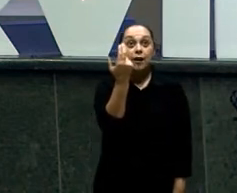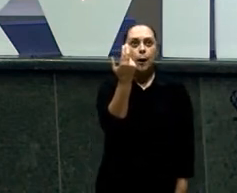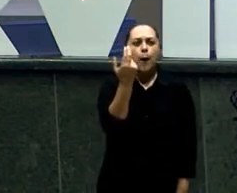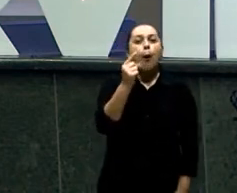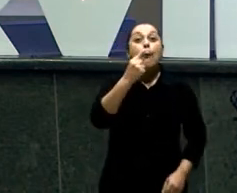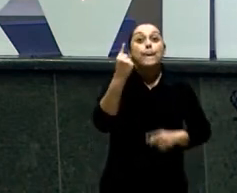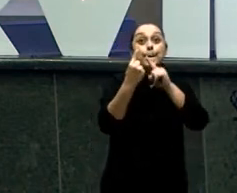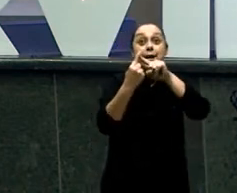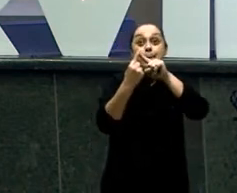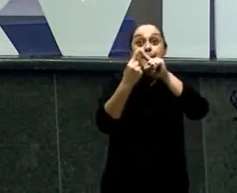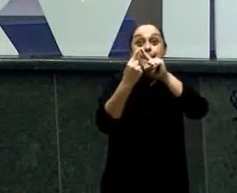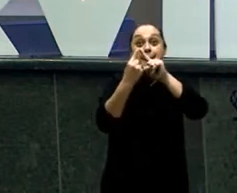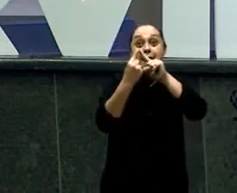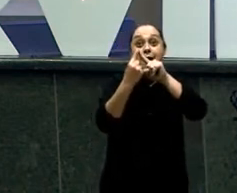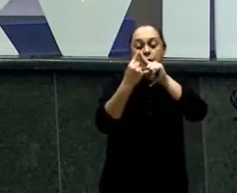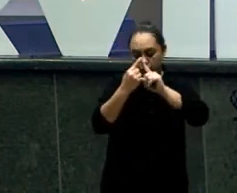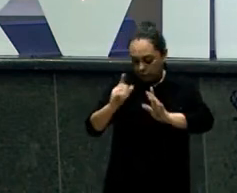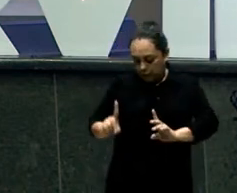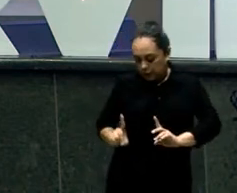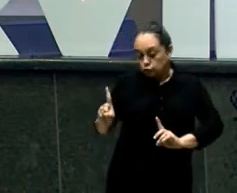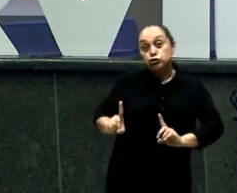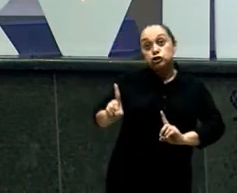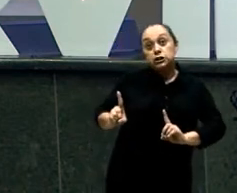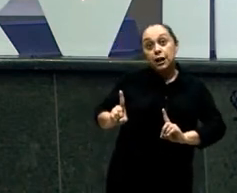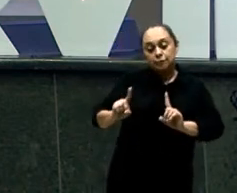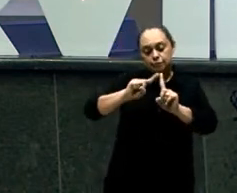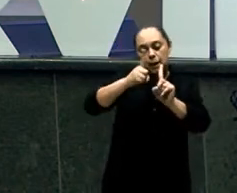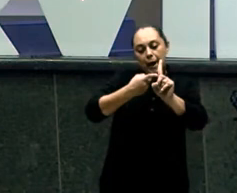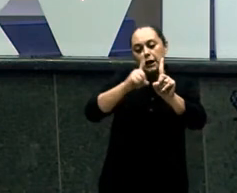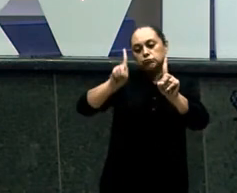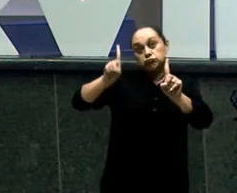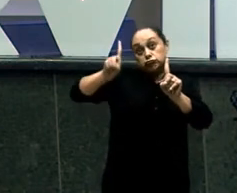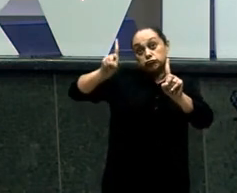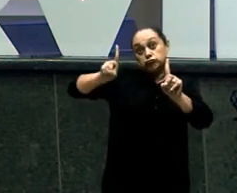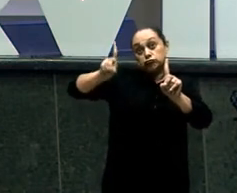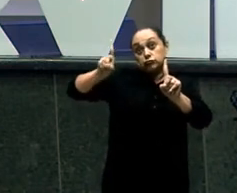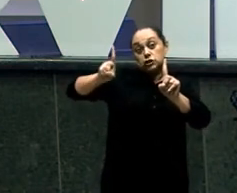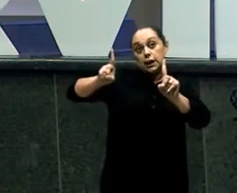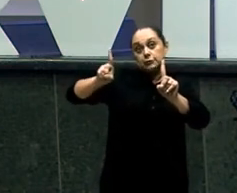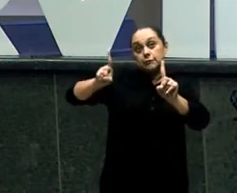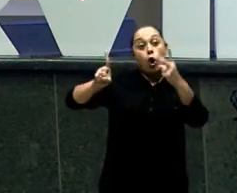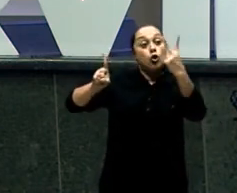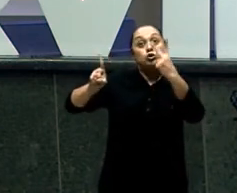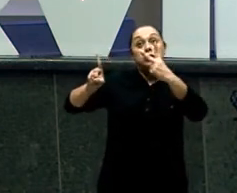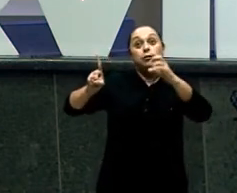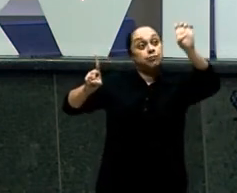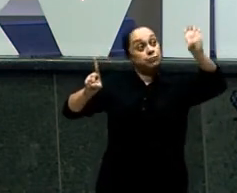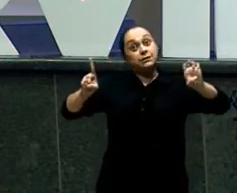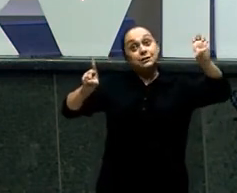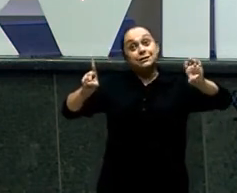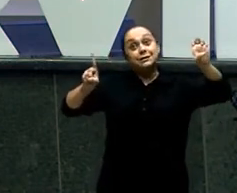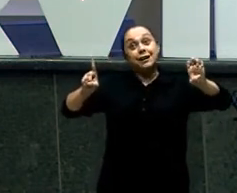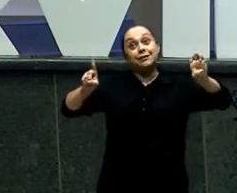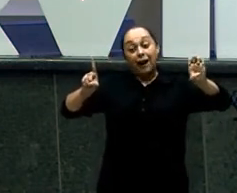útero E o que é gerado Por segundo Ele fica do lado Inferior do útero Ou seja Quem foi gerado Primeiro Nasce por último